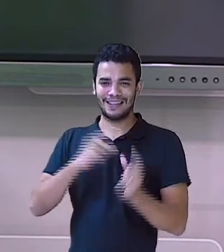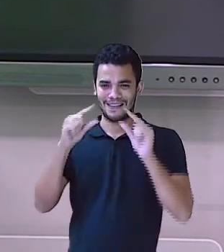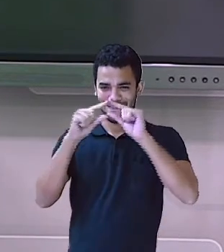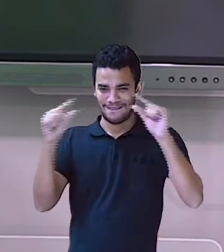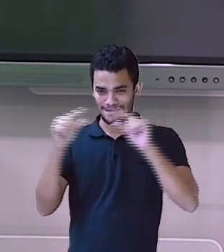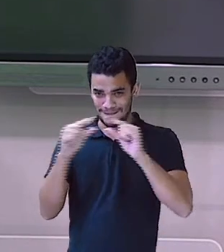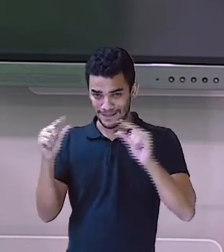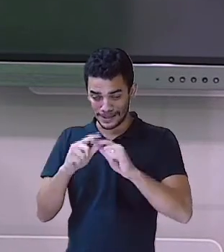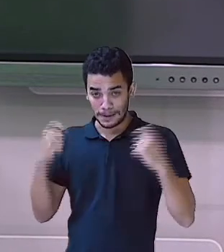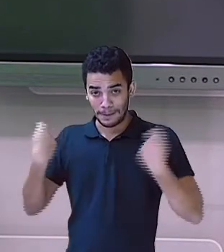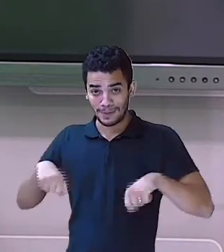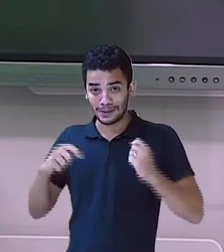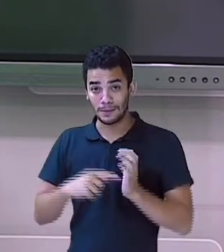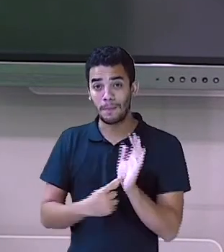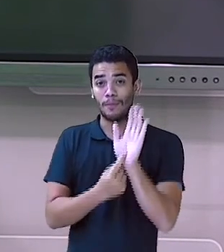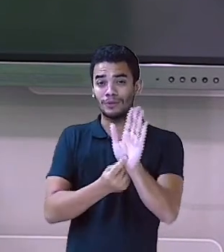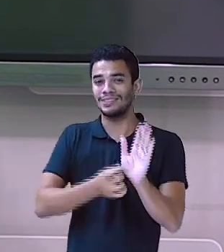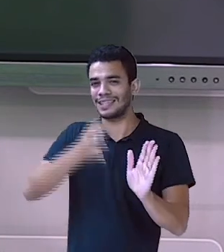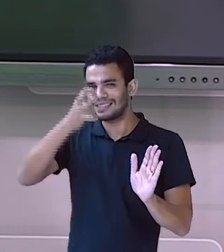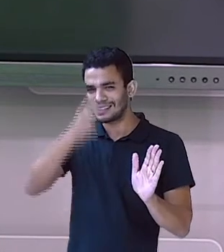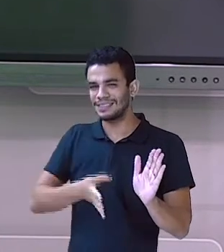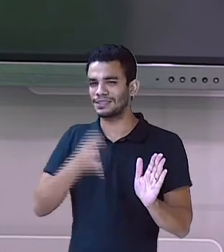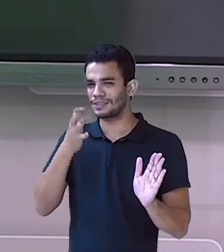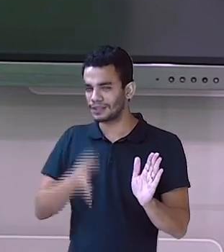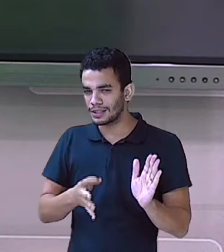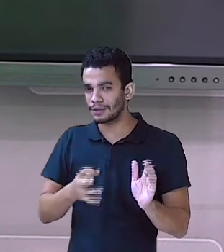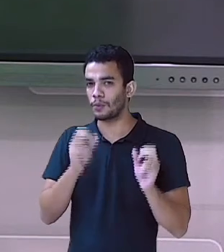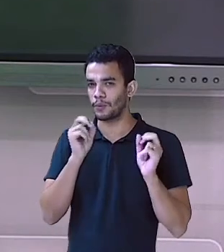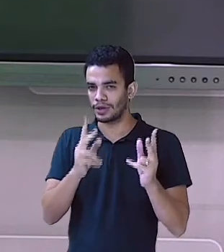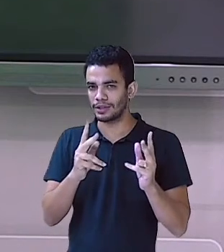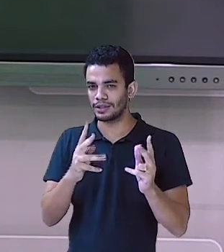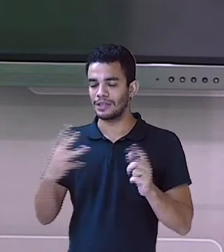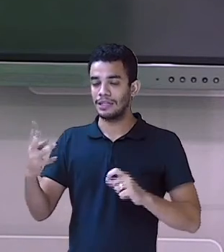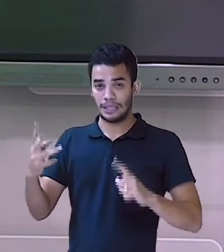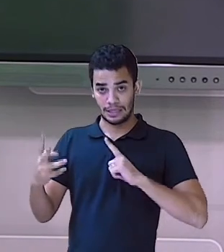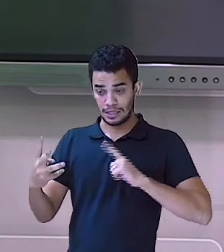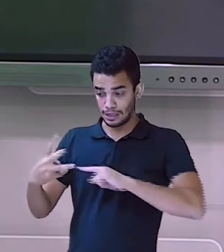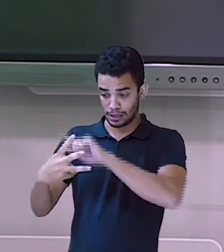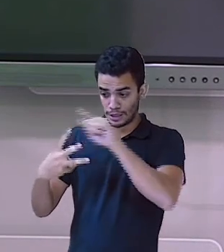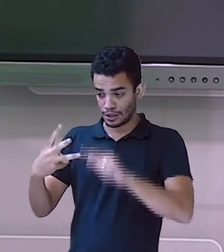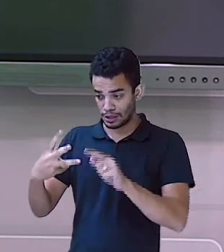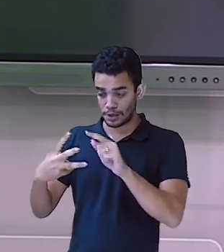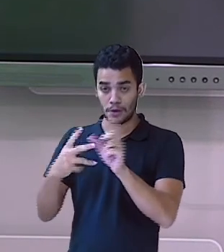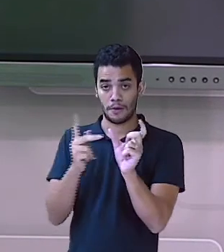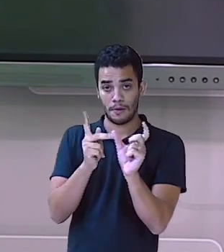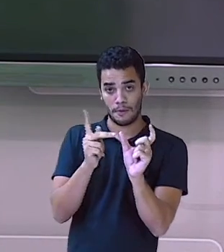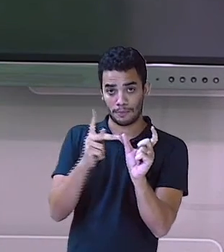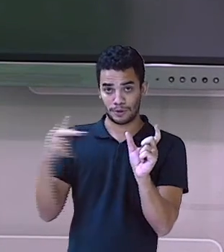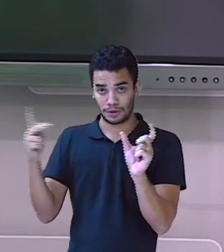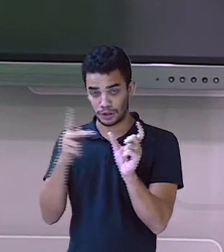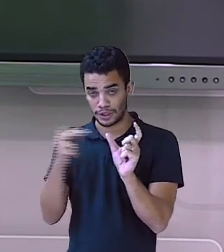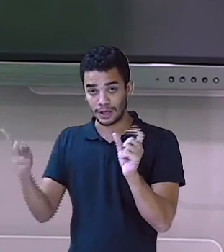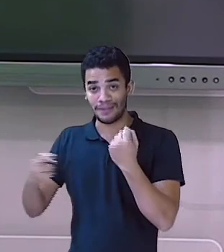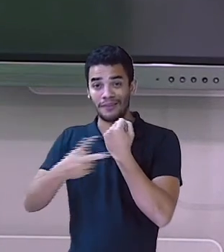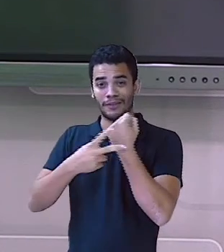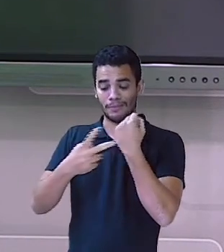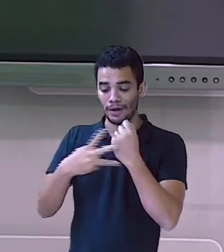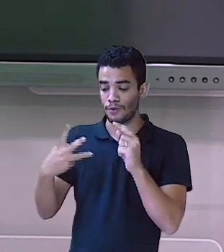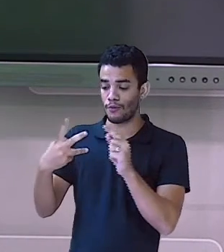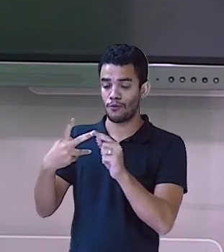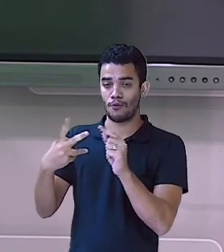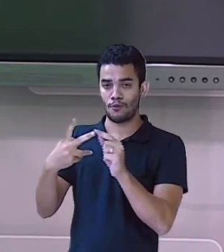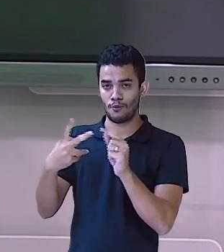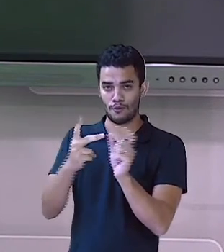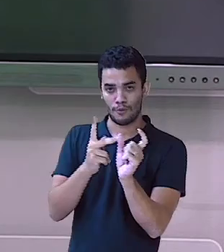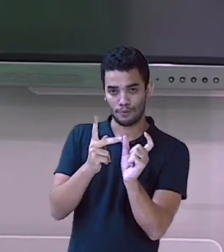precisamos classificar o tipo de predicado, hein? São três. Predicado verbal, nominal e predicado verbo nominal.